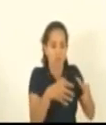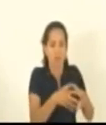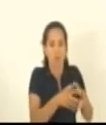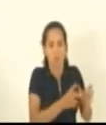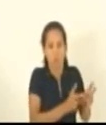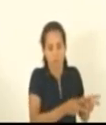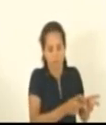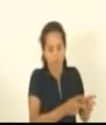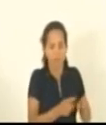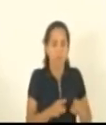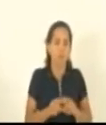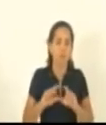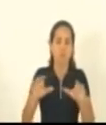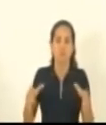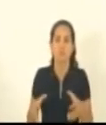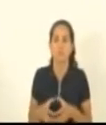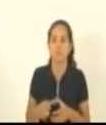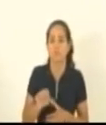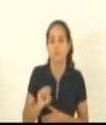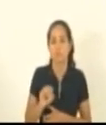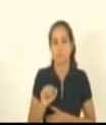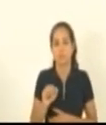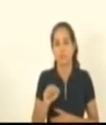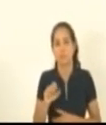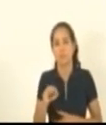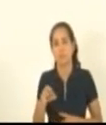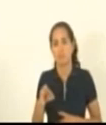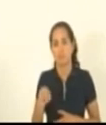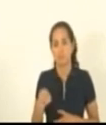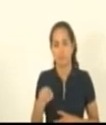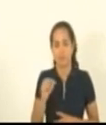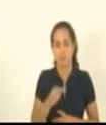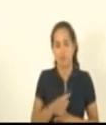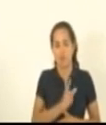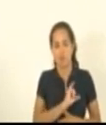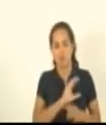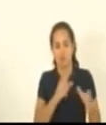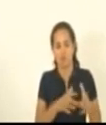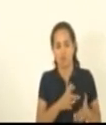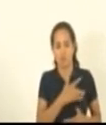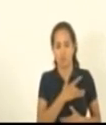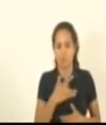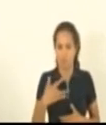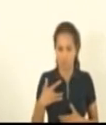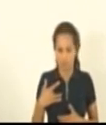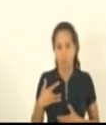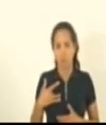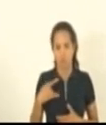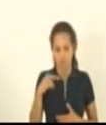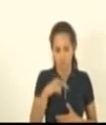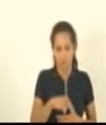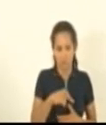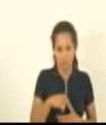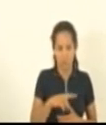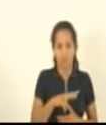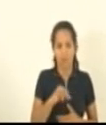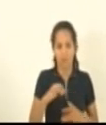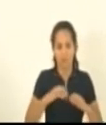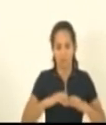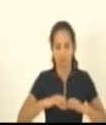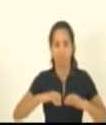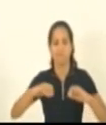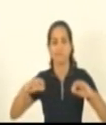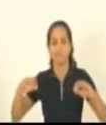saneamento que estava na comissão de saúde nas atribuições da comissão de saúde vai voltar